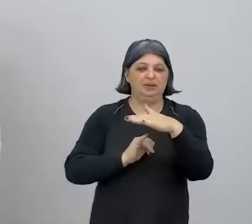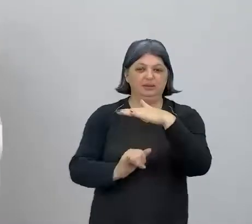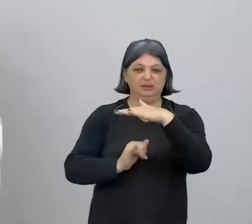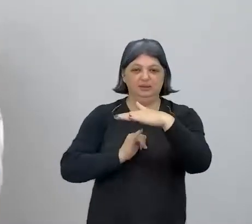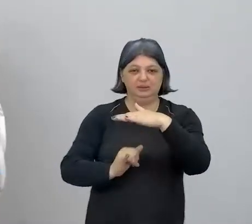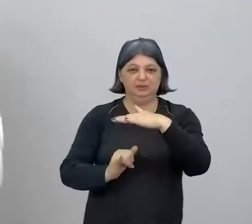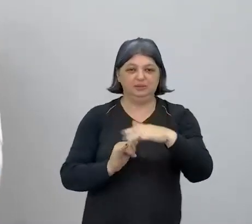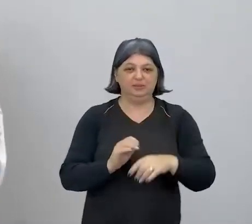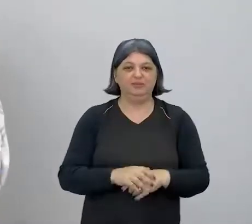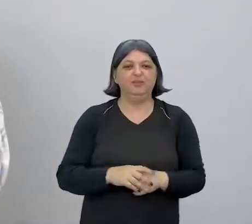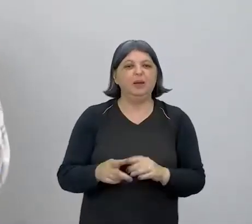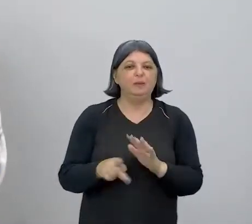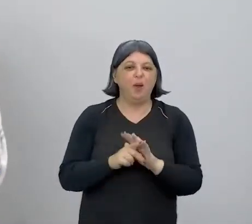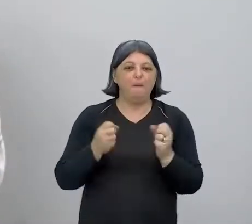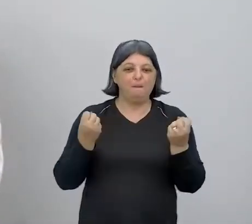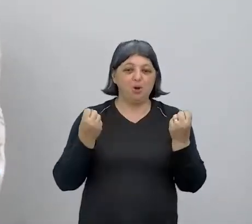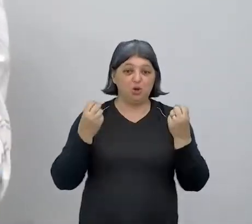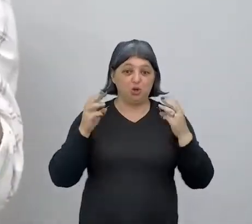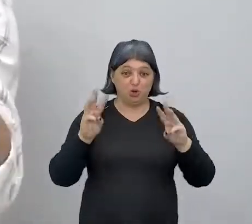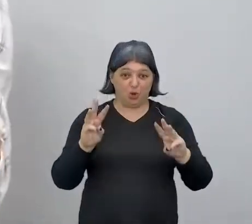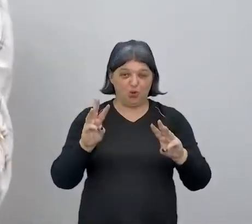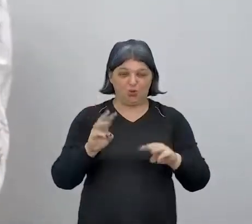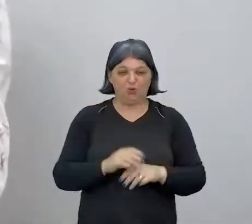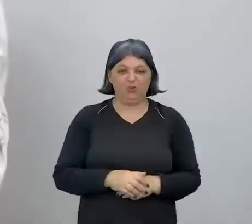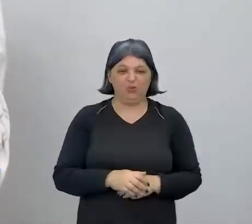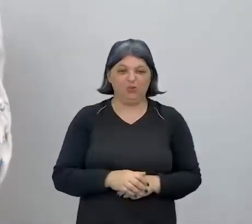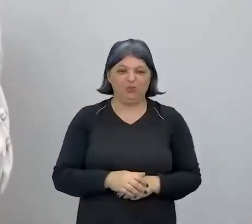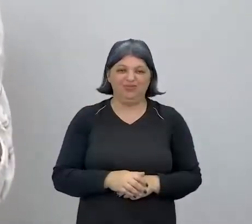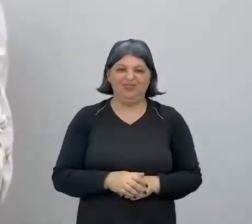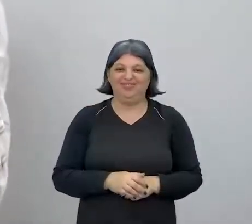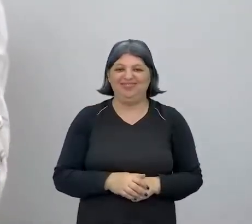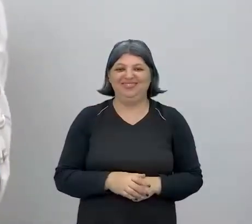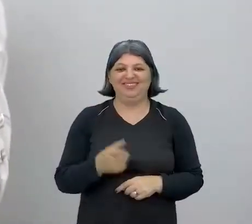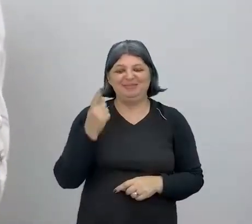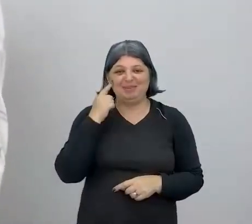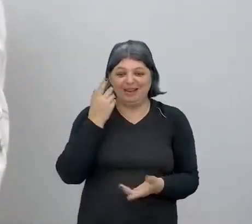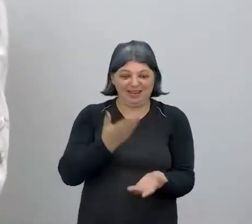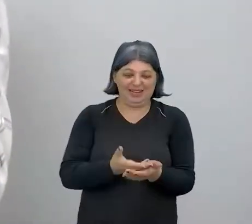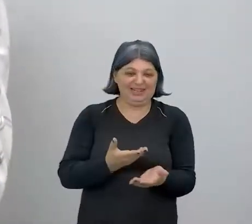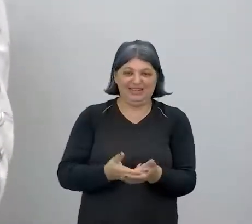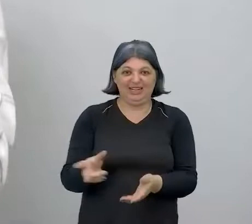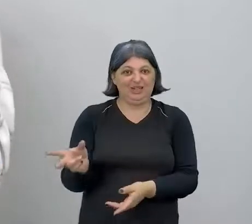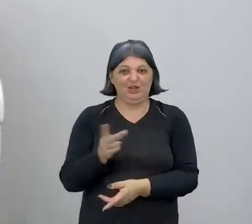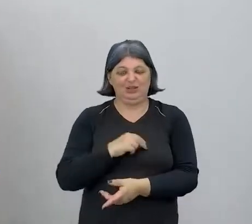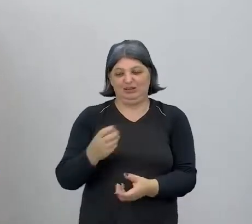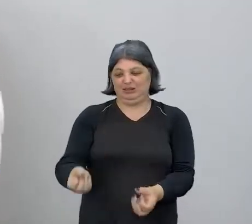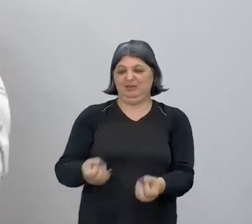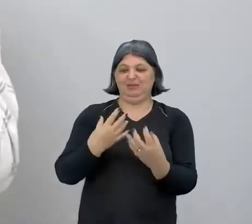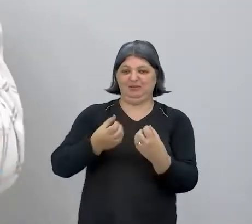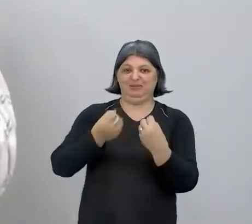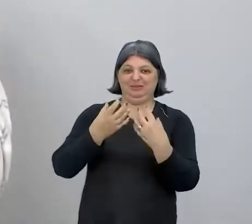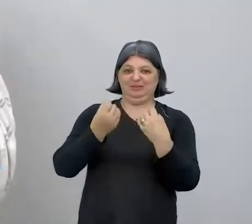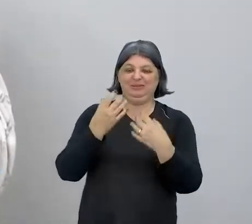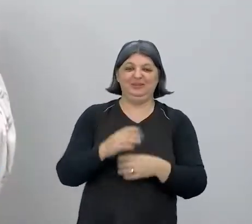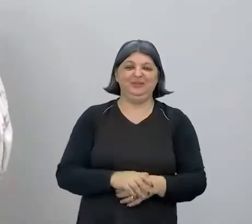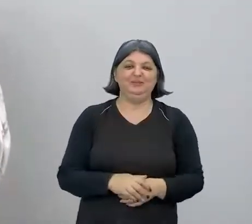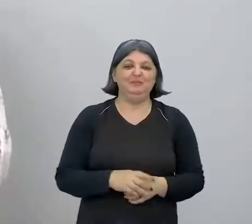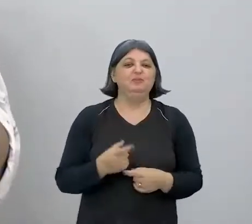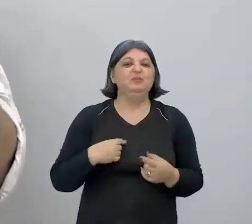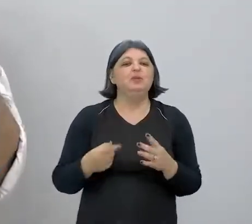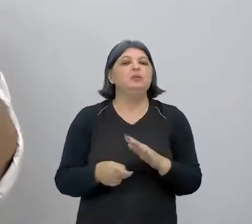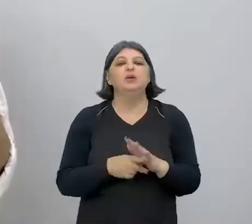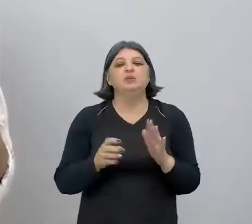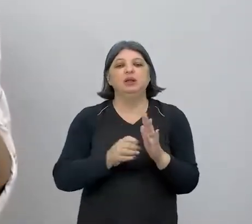ela deu um show aqui, né? Porque eu aprendi, eu vim para dar aula e eu acabei recebendo uma aula da Júlia aqui, falando sobre o